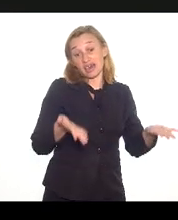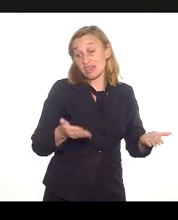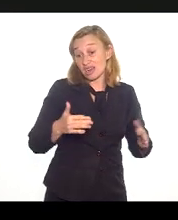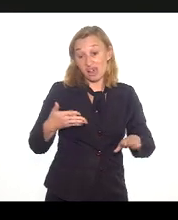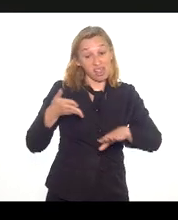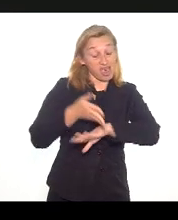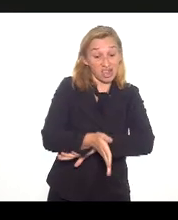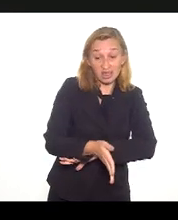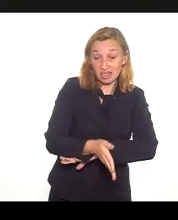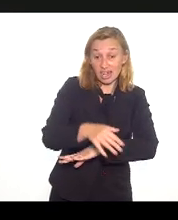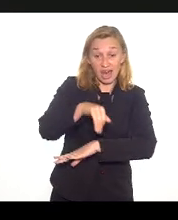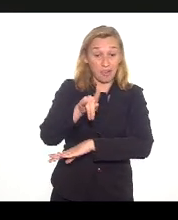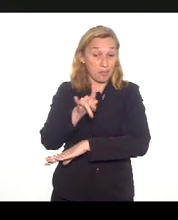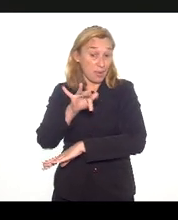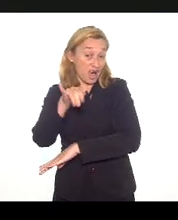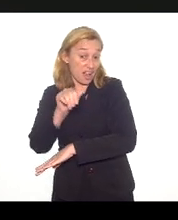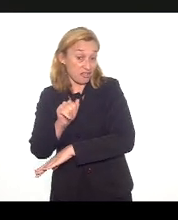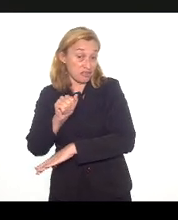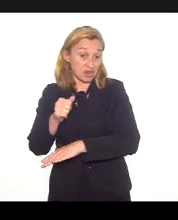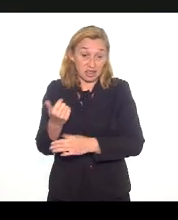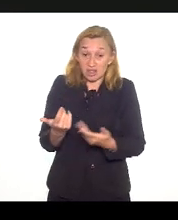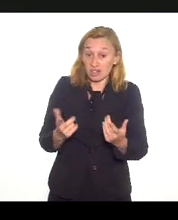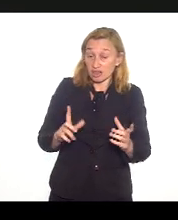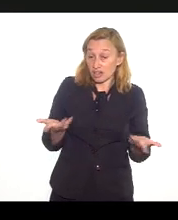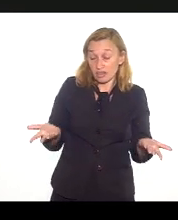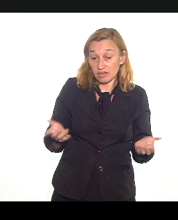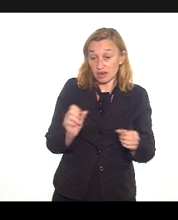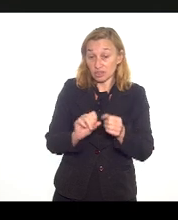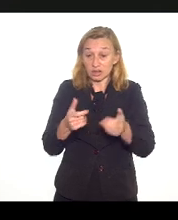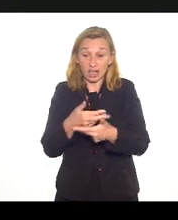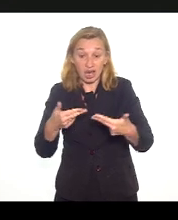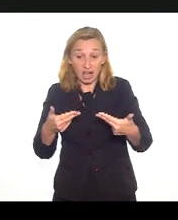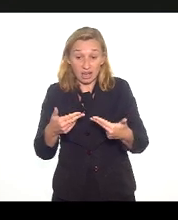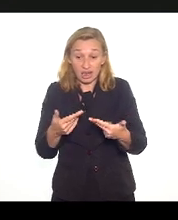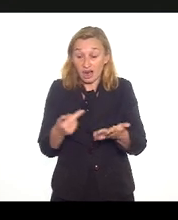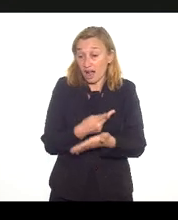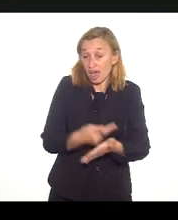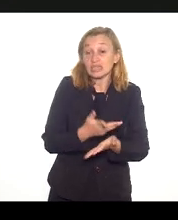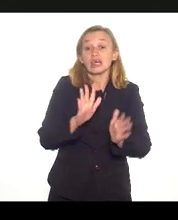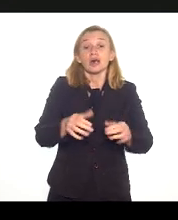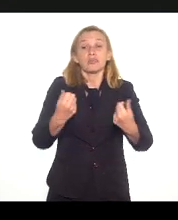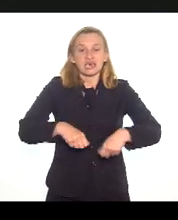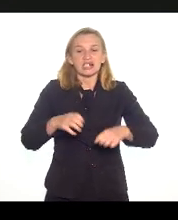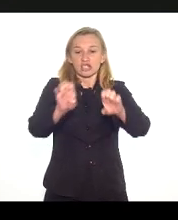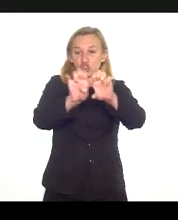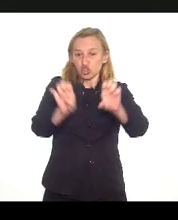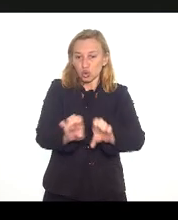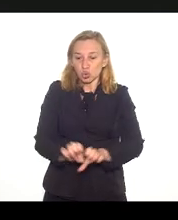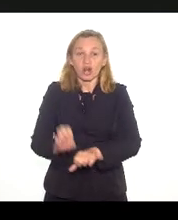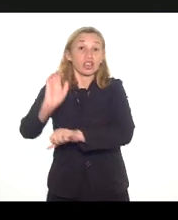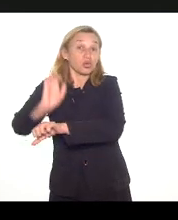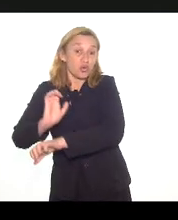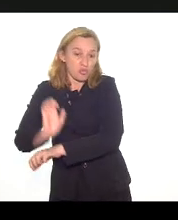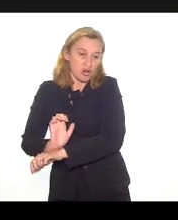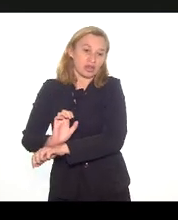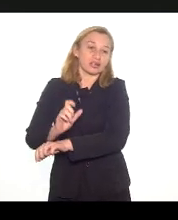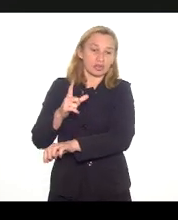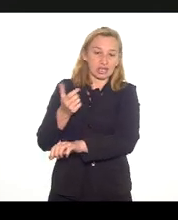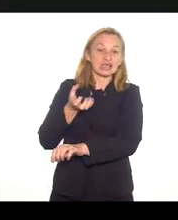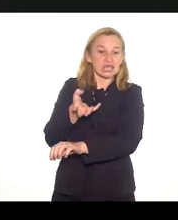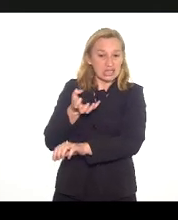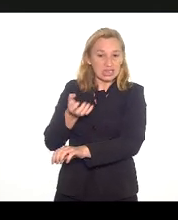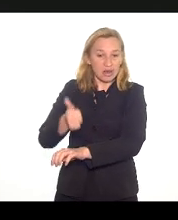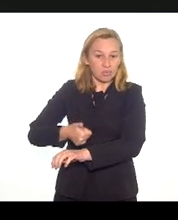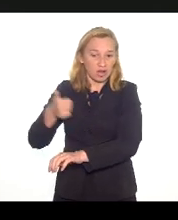lobbies também. Então, a gente precisa ter um estado estruturado se a gente quiser ter um círculo vicioso, virtuoso,